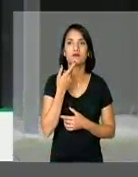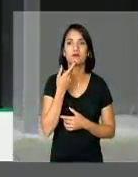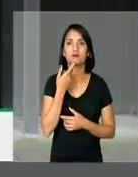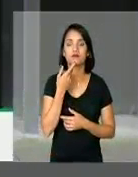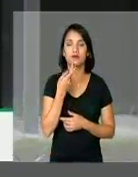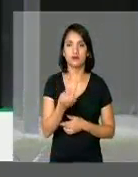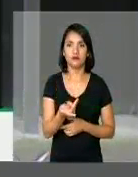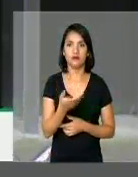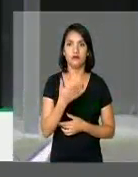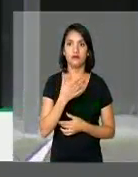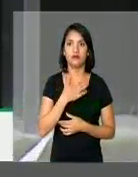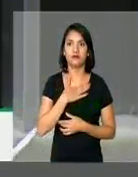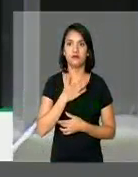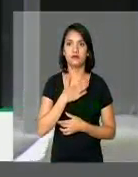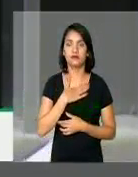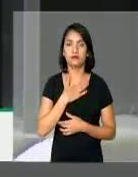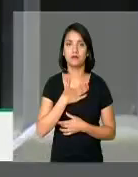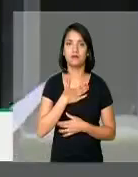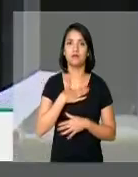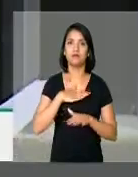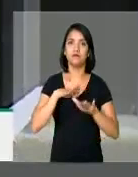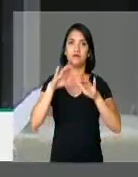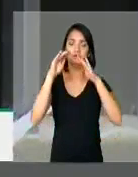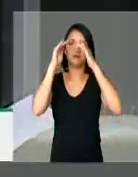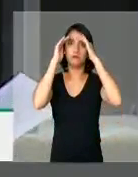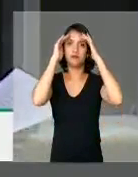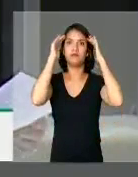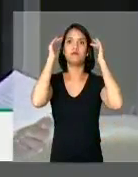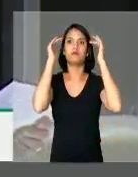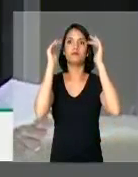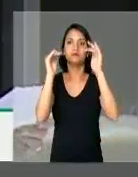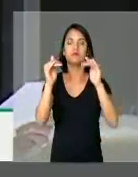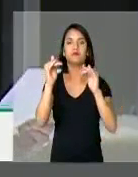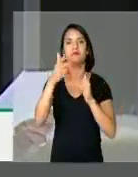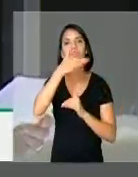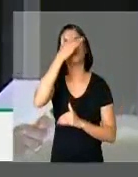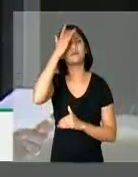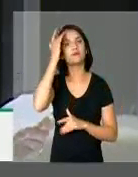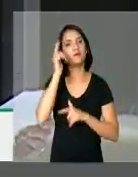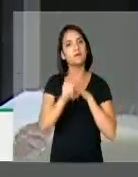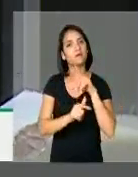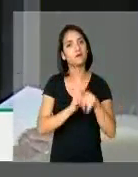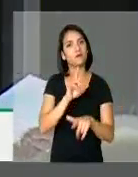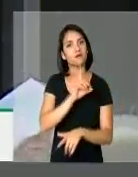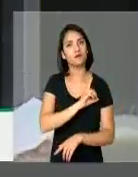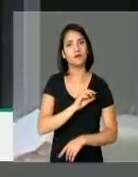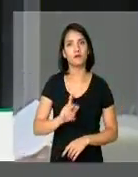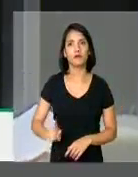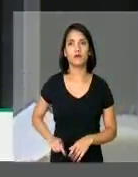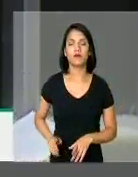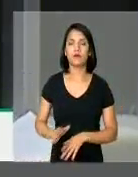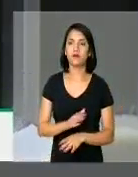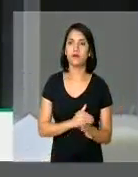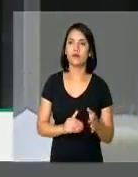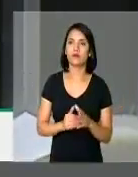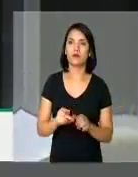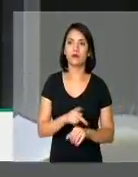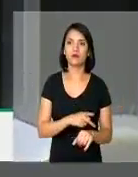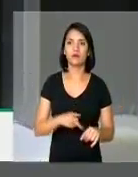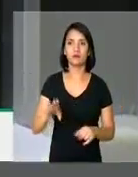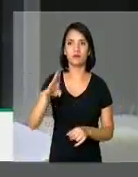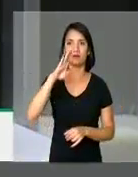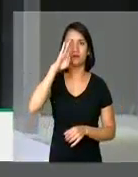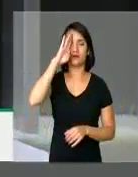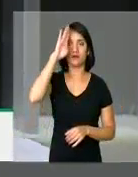meu voto de respeito aos defensores públicos de todo o país e, especialmente, aos